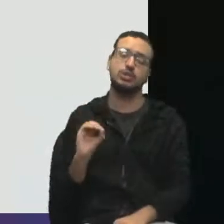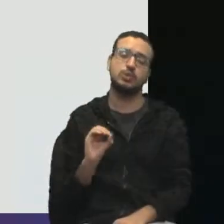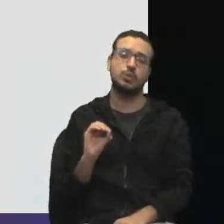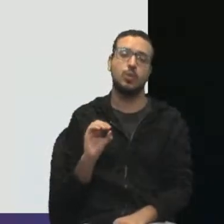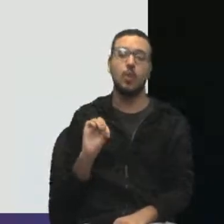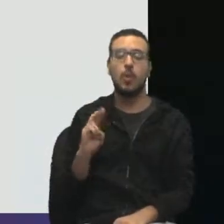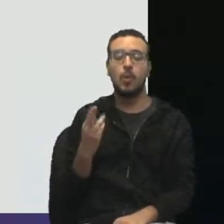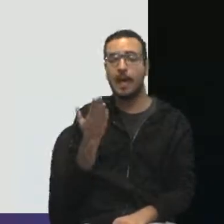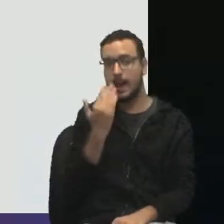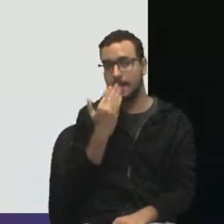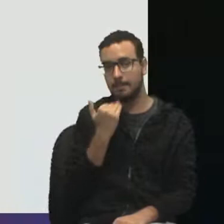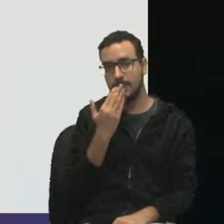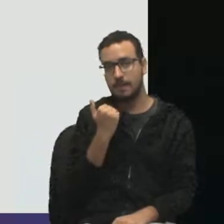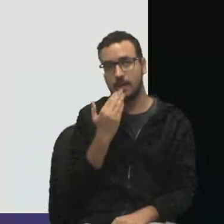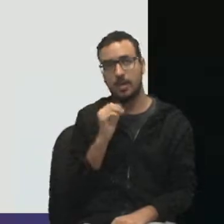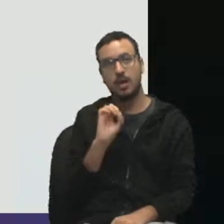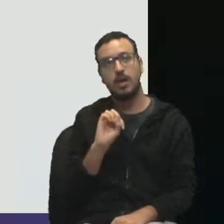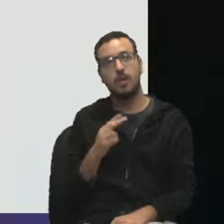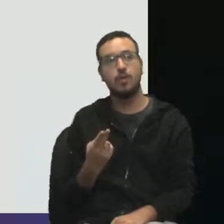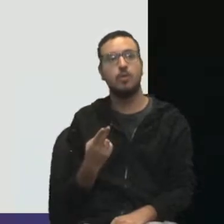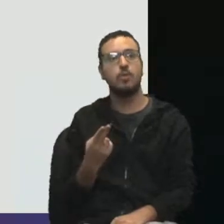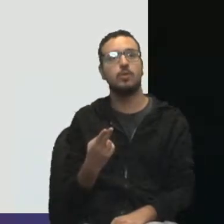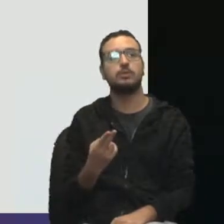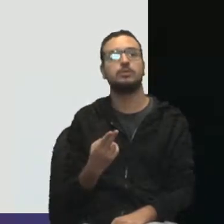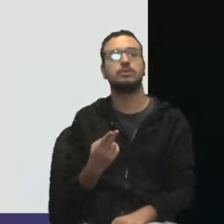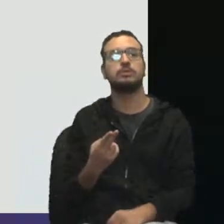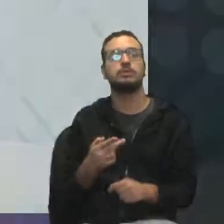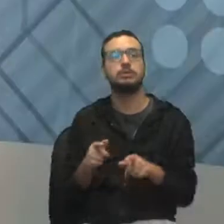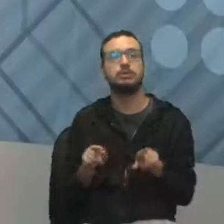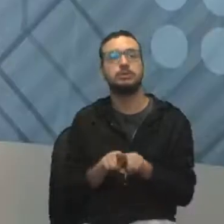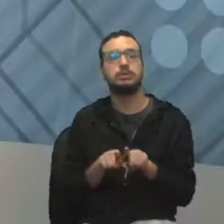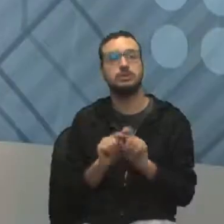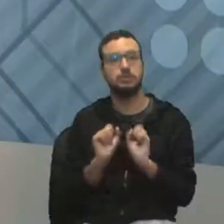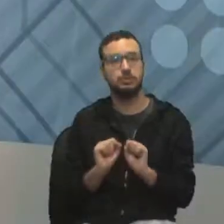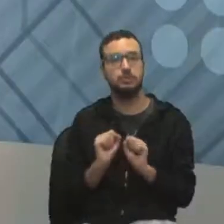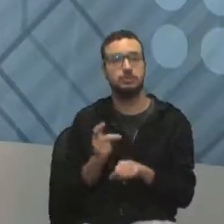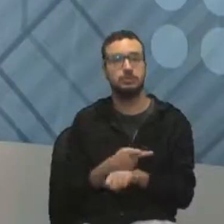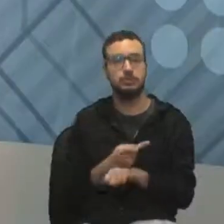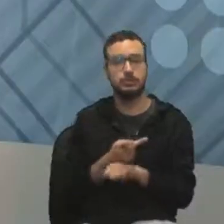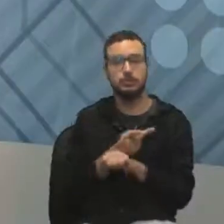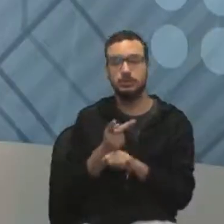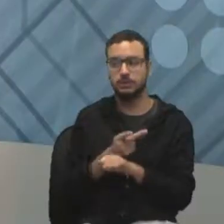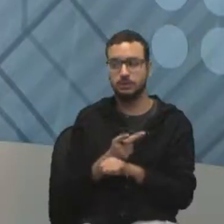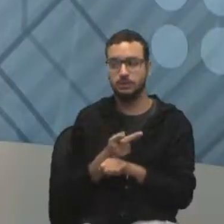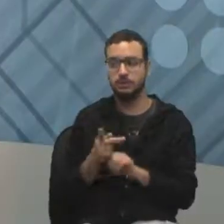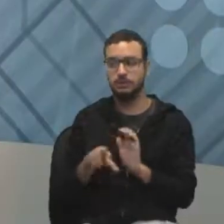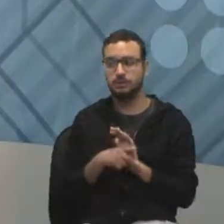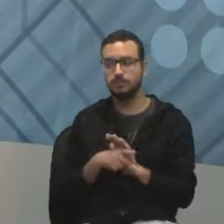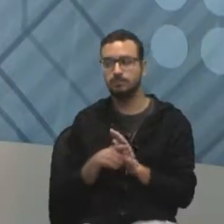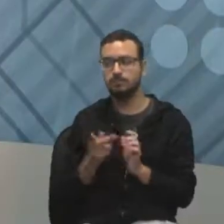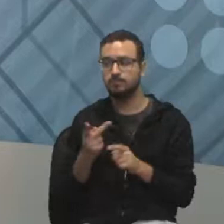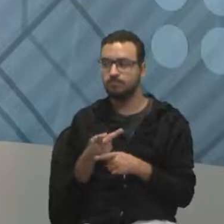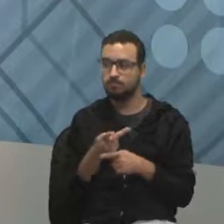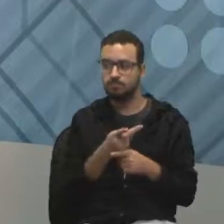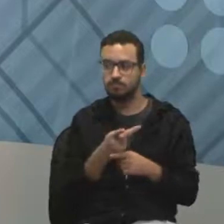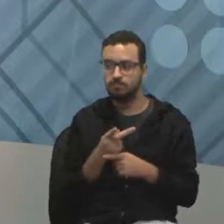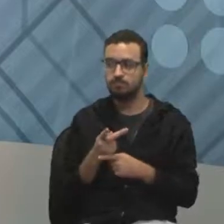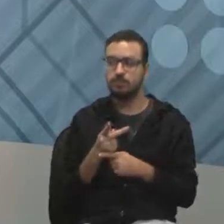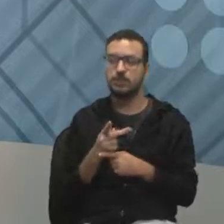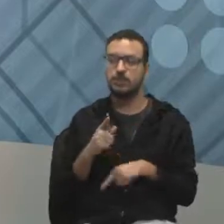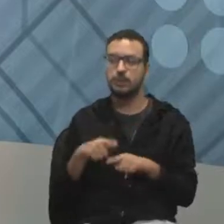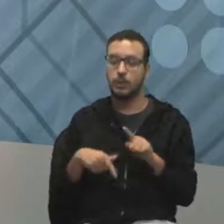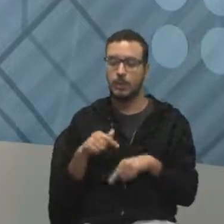alimentar. Podemos buscar algum tipo de certificação de rastreamento, de produto